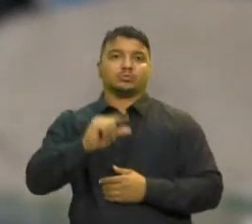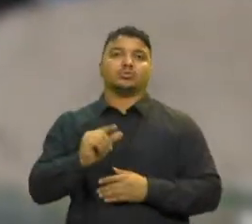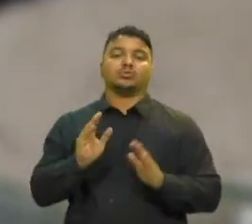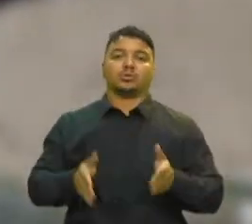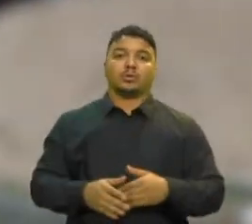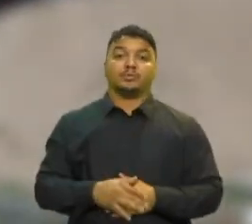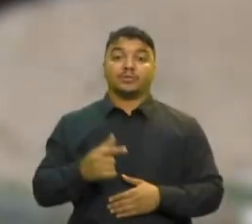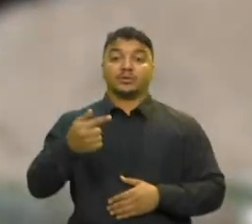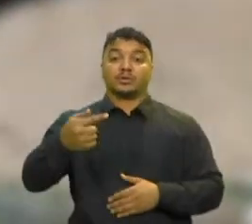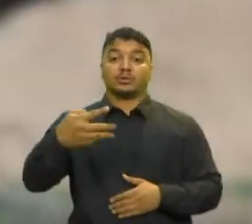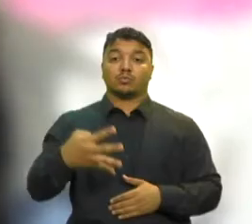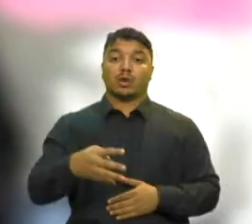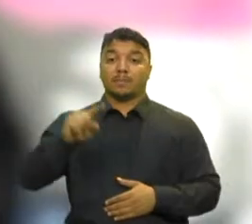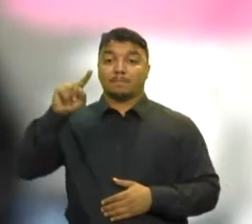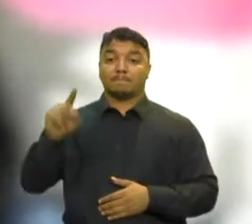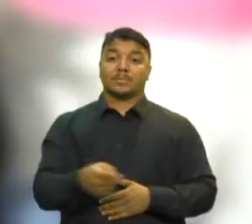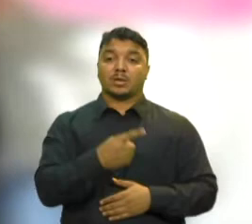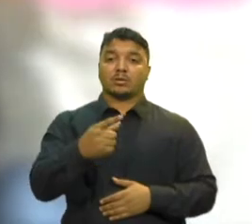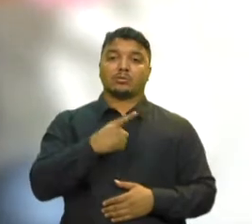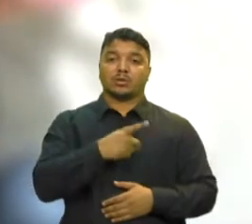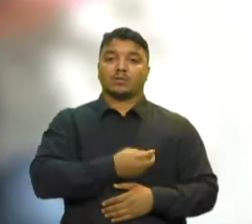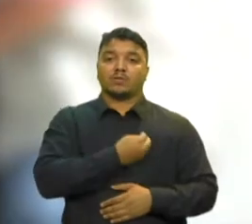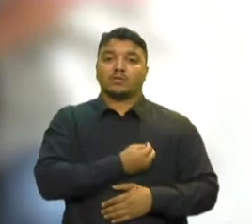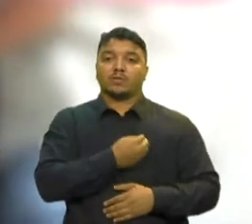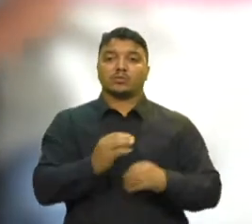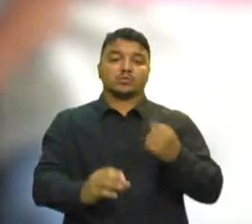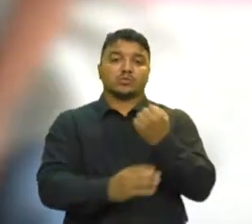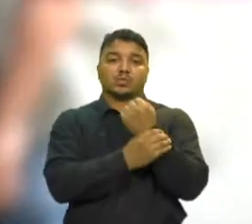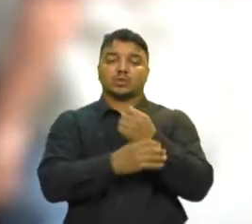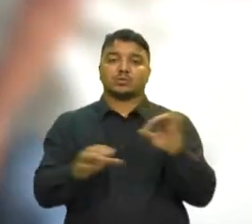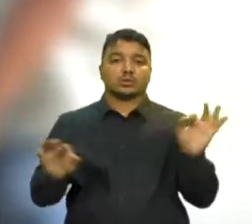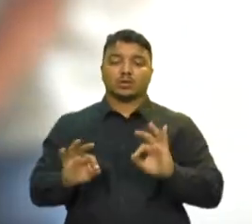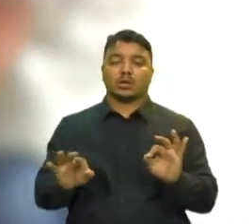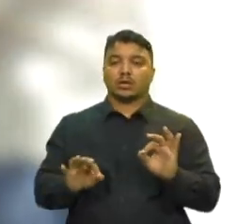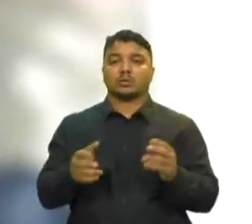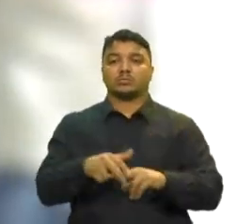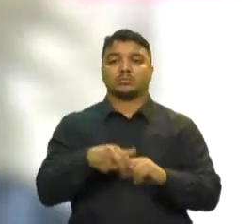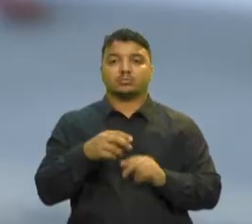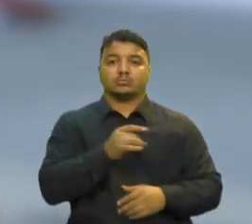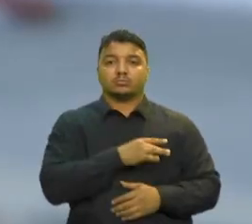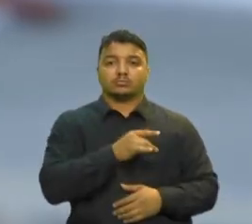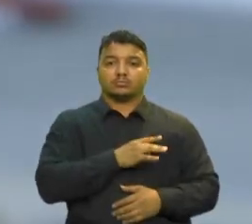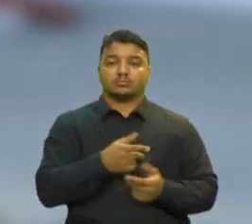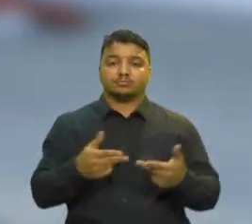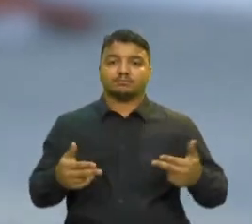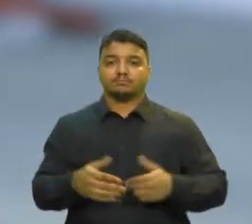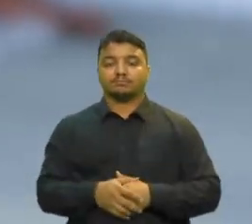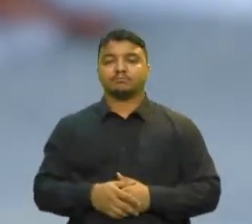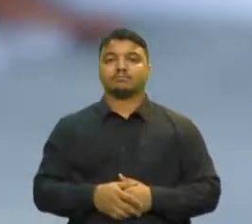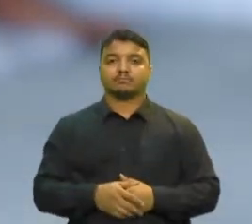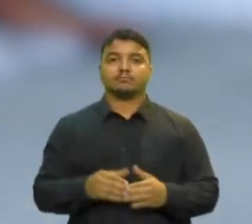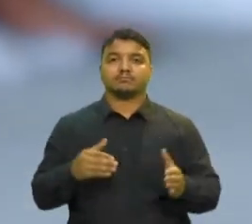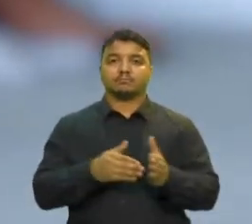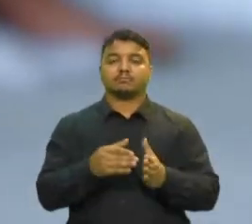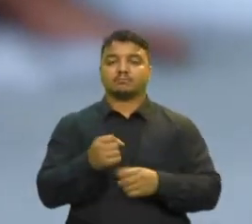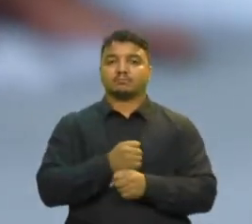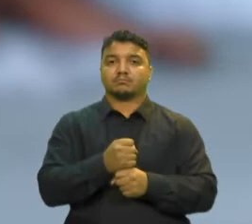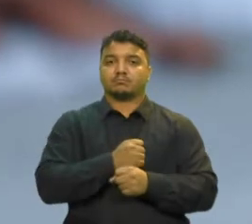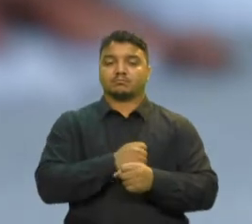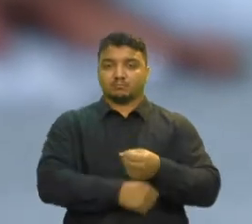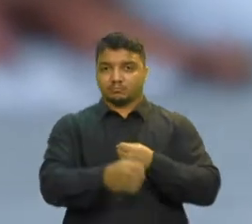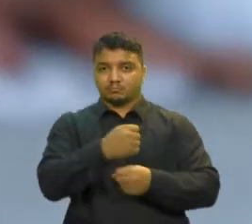74 milhões vivem inseguros e temem passar por essa situação Até 2020, mais da